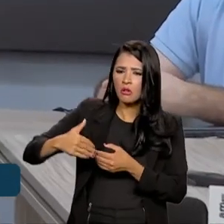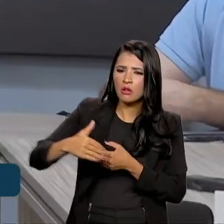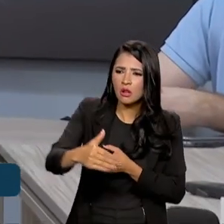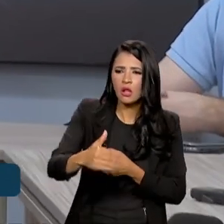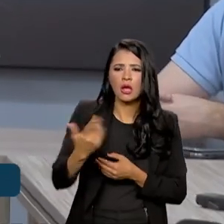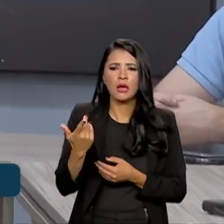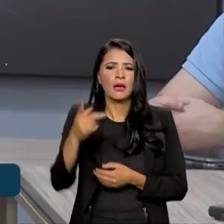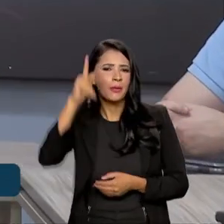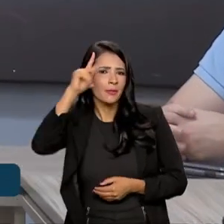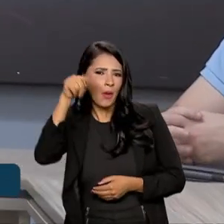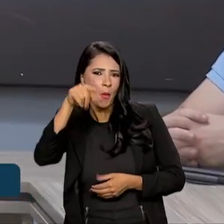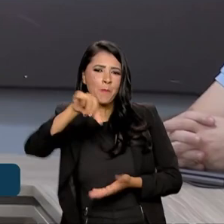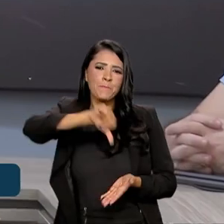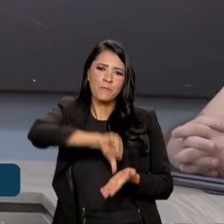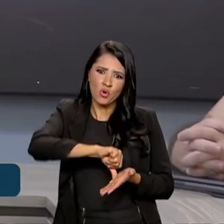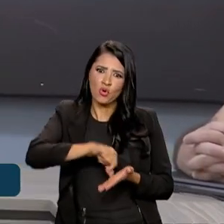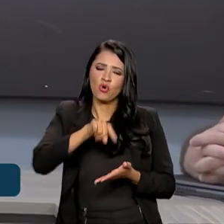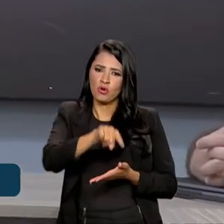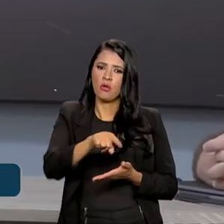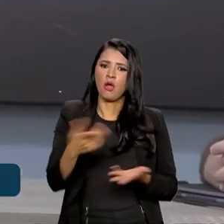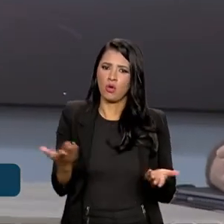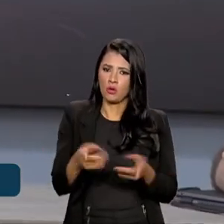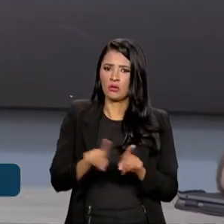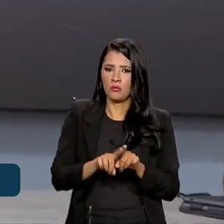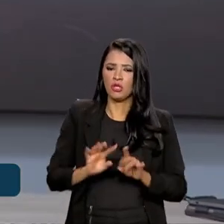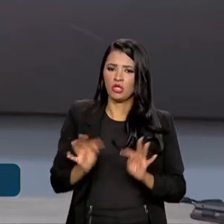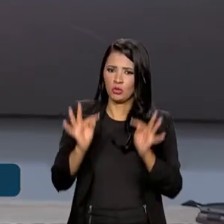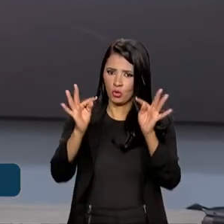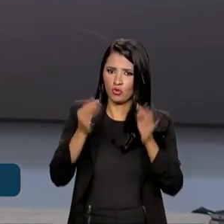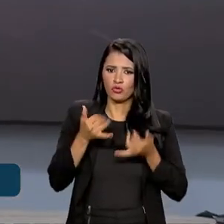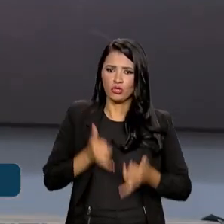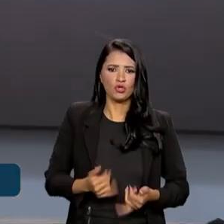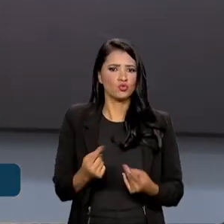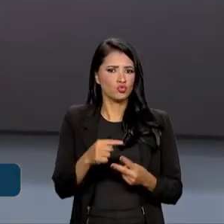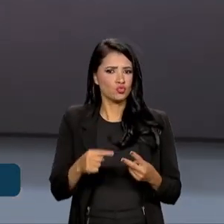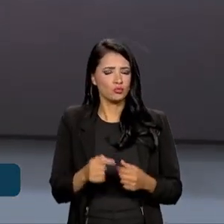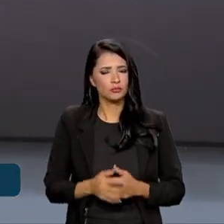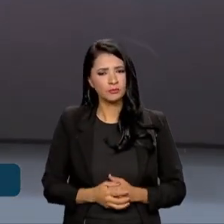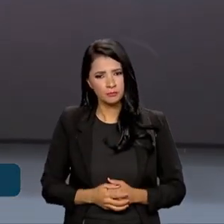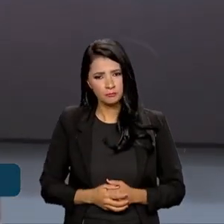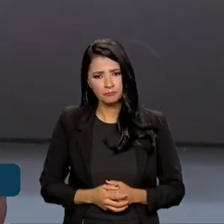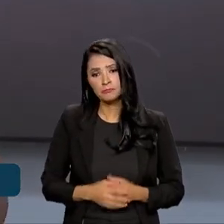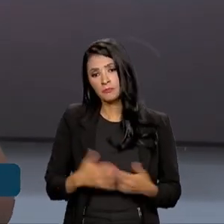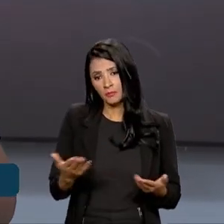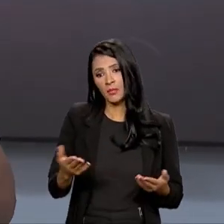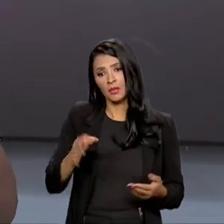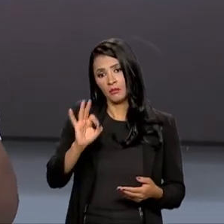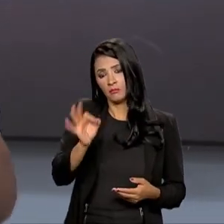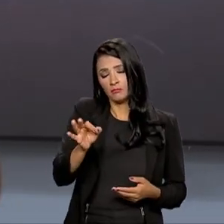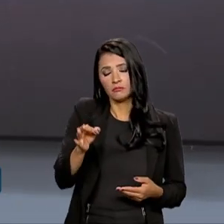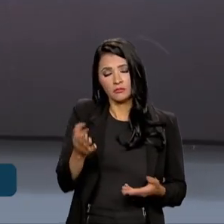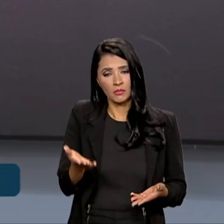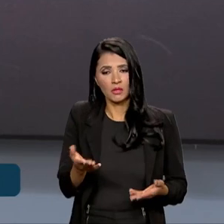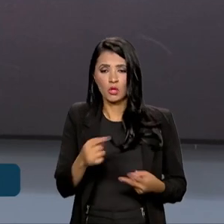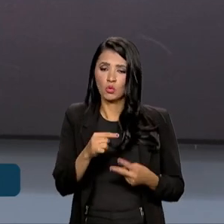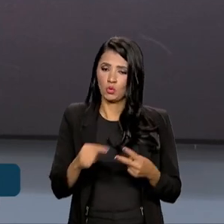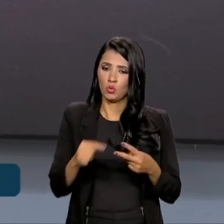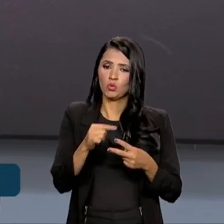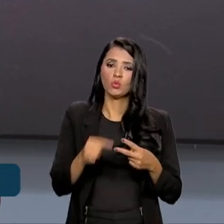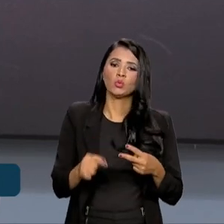Parintins, como o polo e agora um polo possivelmente tecnológico e de energia. Olha, sem dúvida nenhuma, são duas